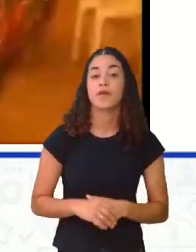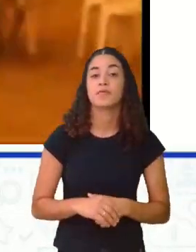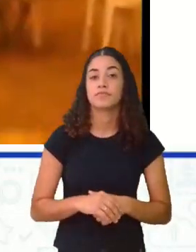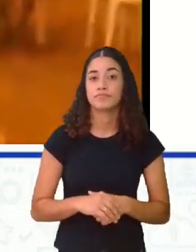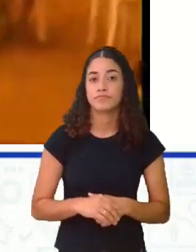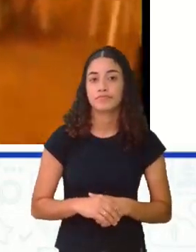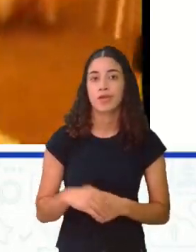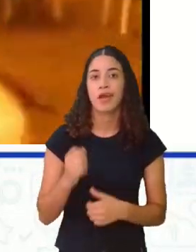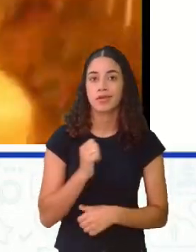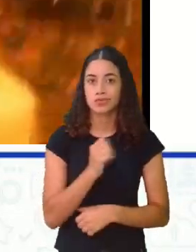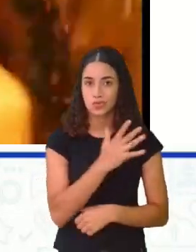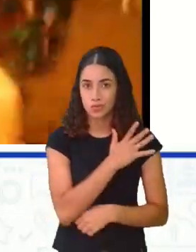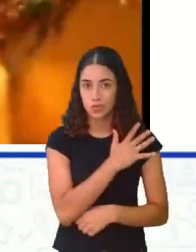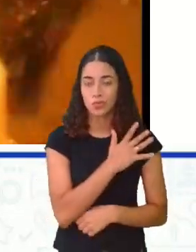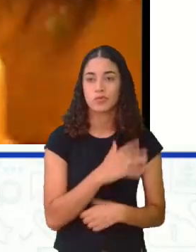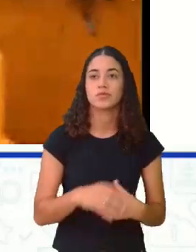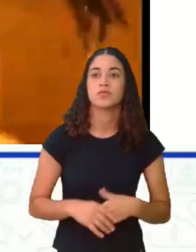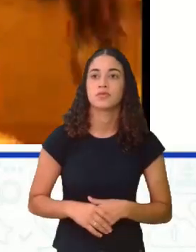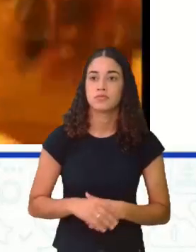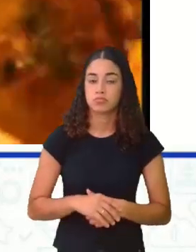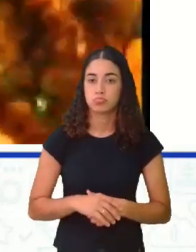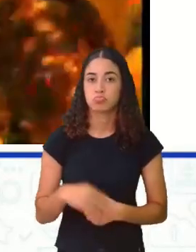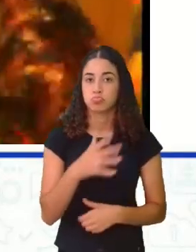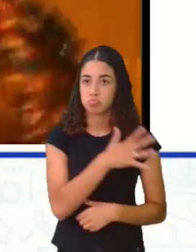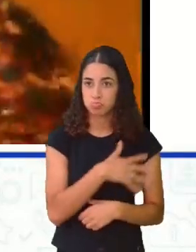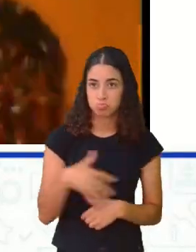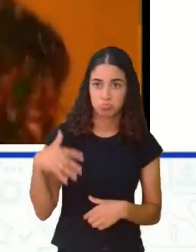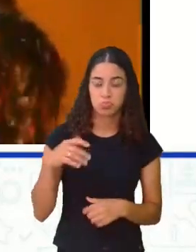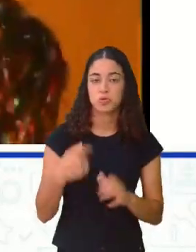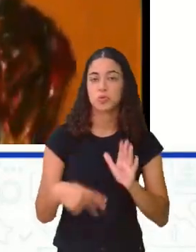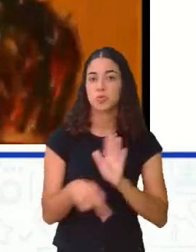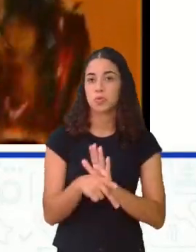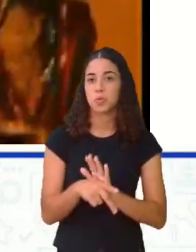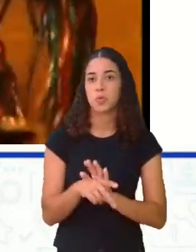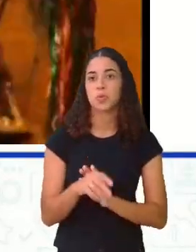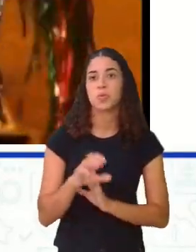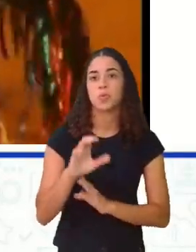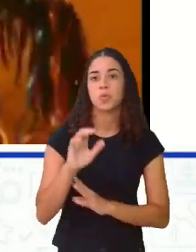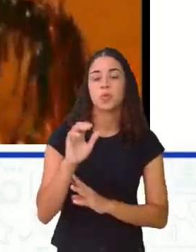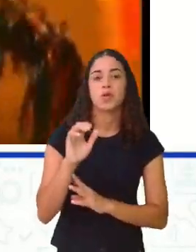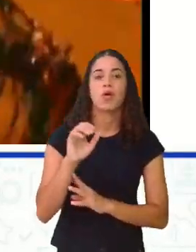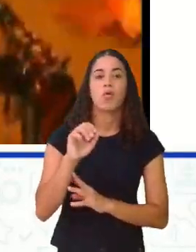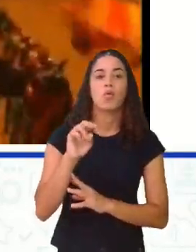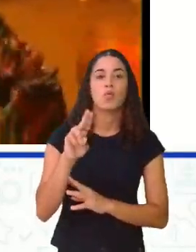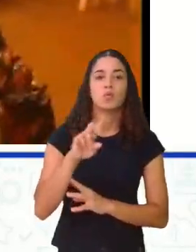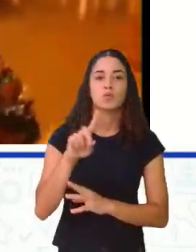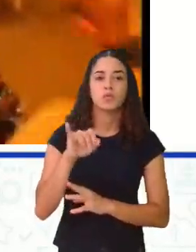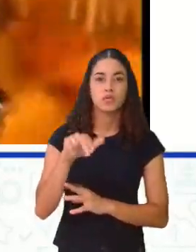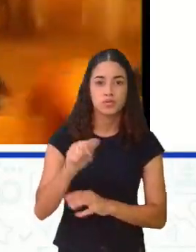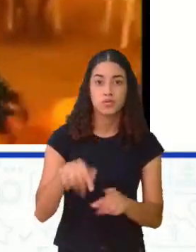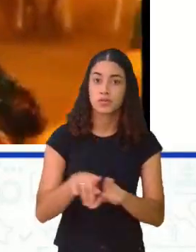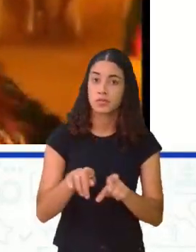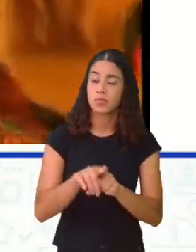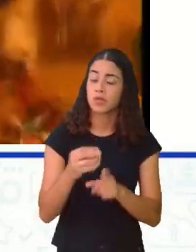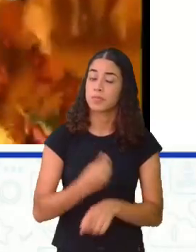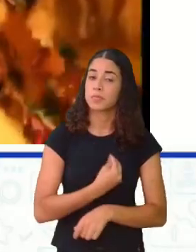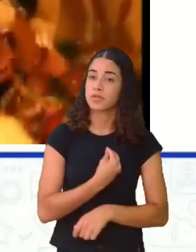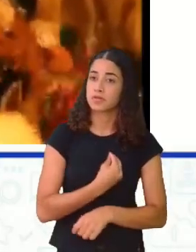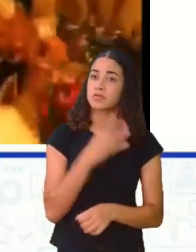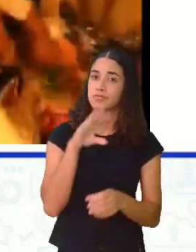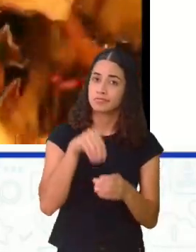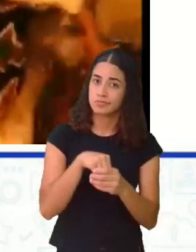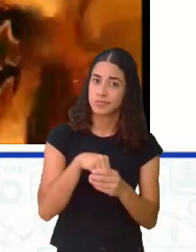aristocracia, né? Os usineiros, o dono do canavial, o dono da usina, também está presente no Cavalo Marinho.